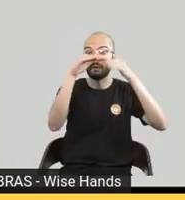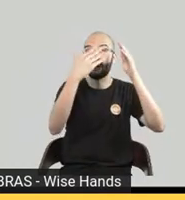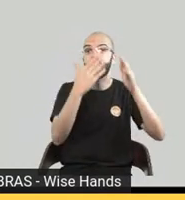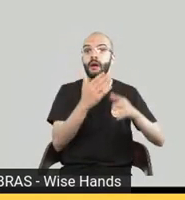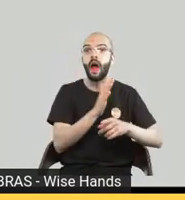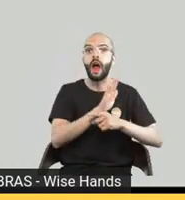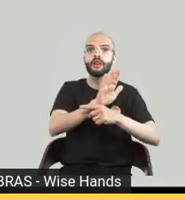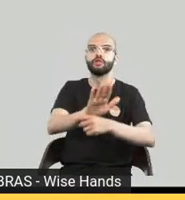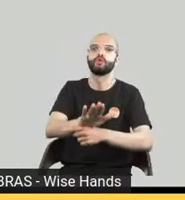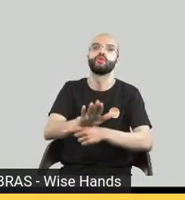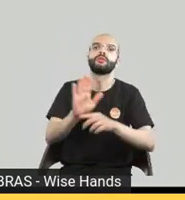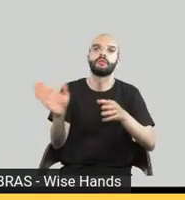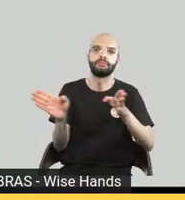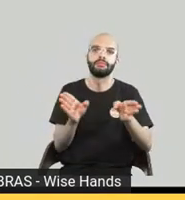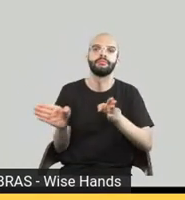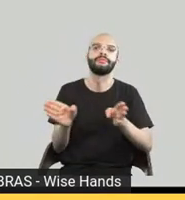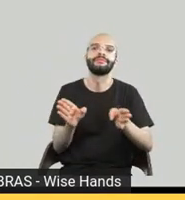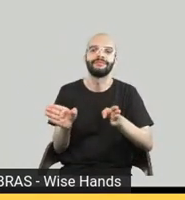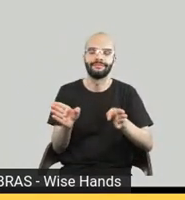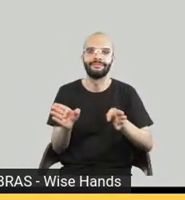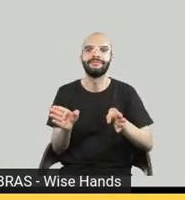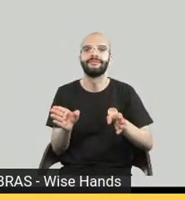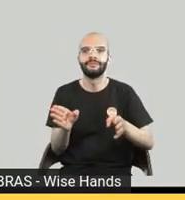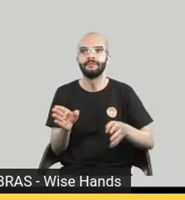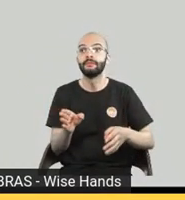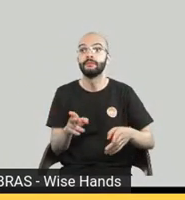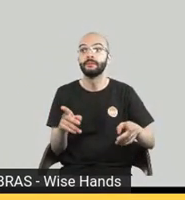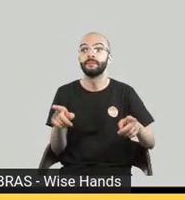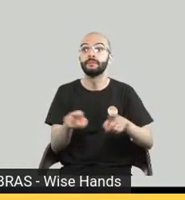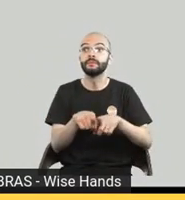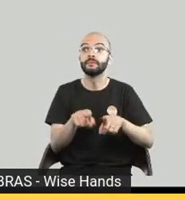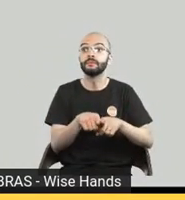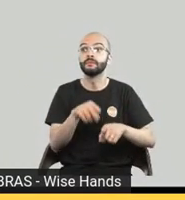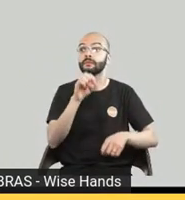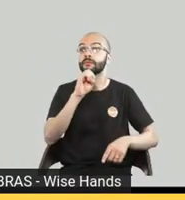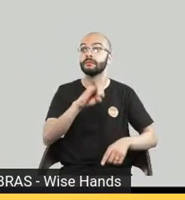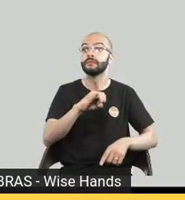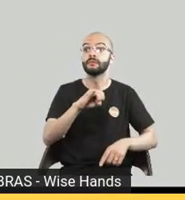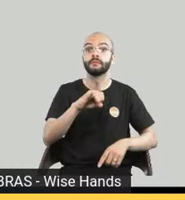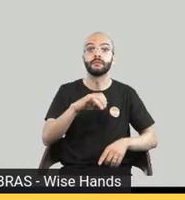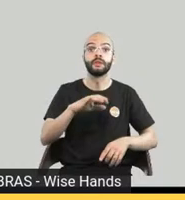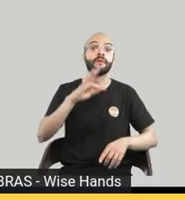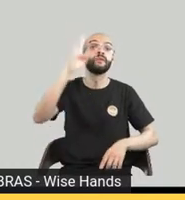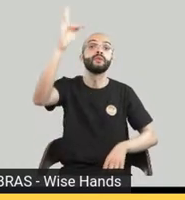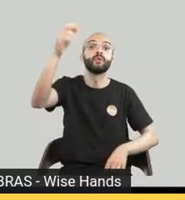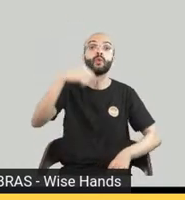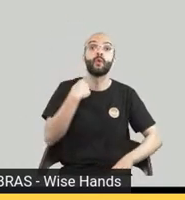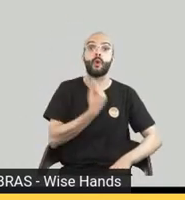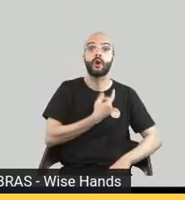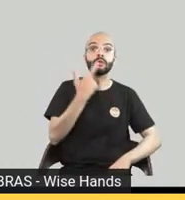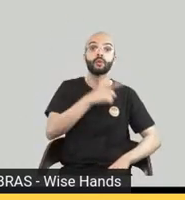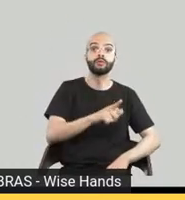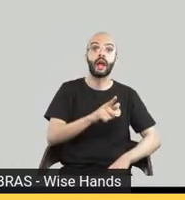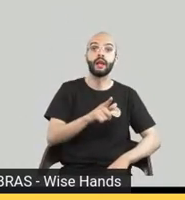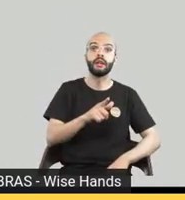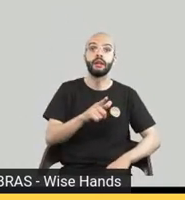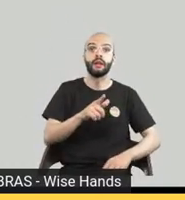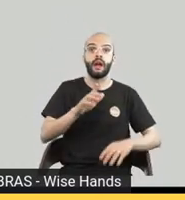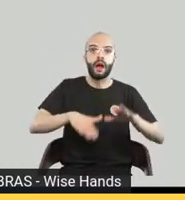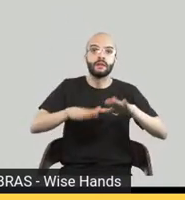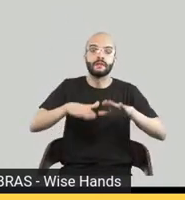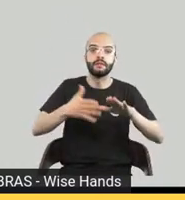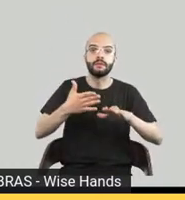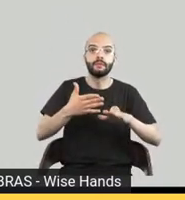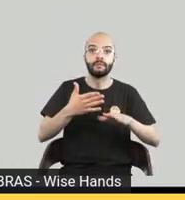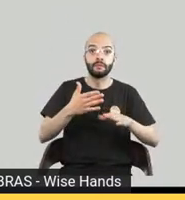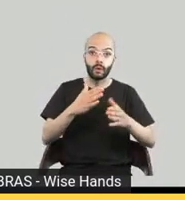a gente puder chegar um dia que a gente puder lançar o livro junto com o áudio livro por exemplo por causa dessa inteligência artificial vai ser muito